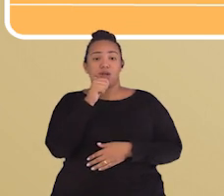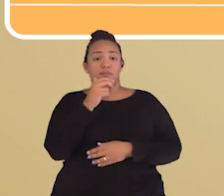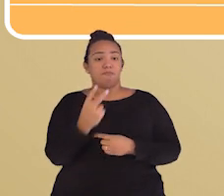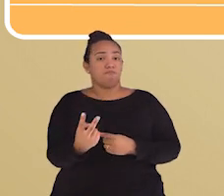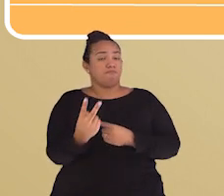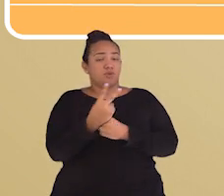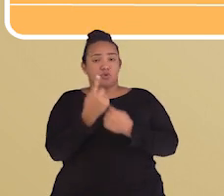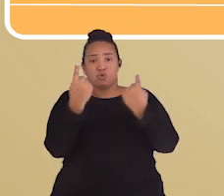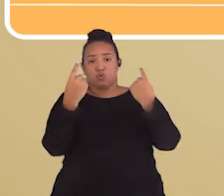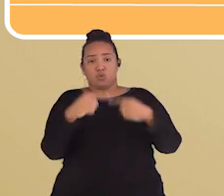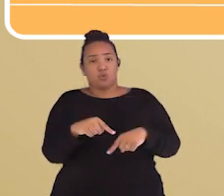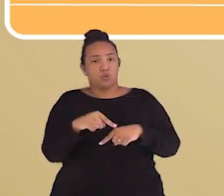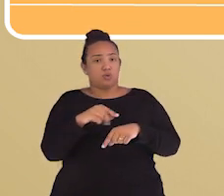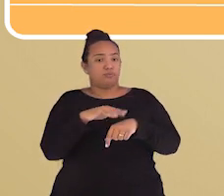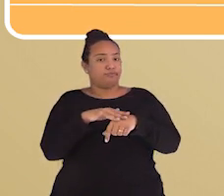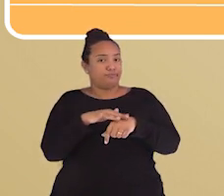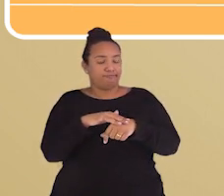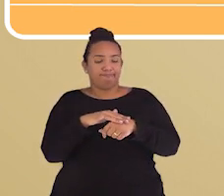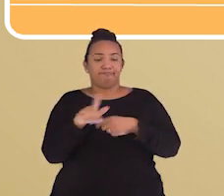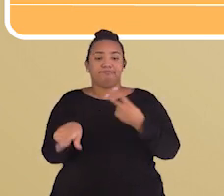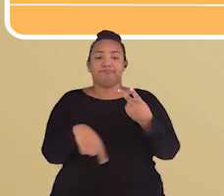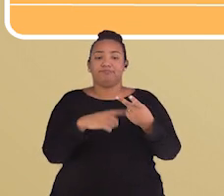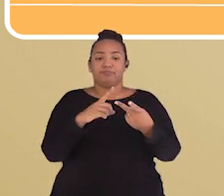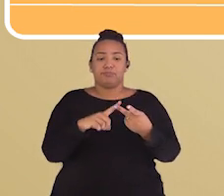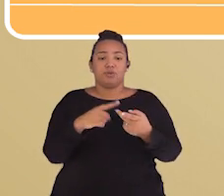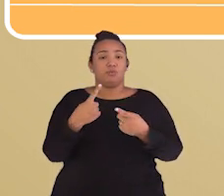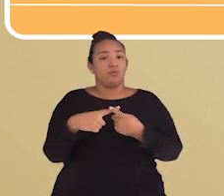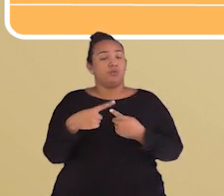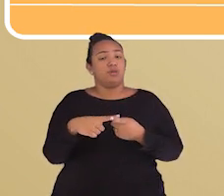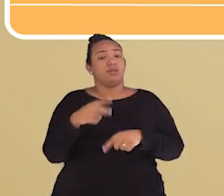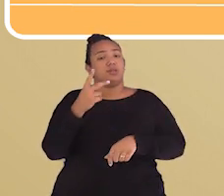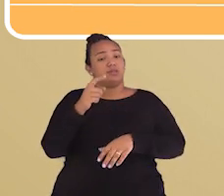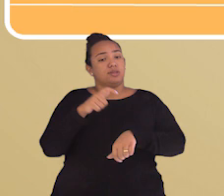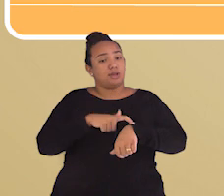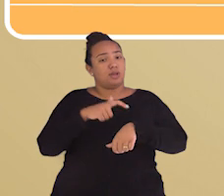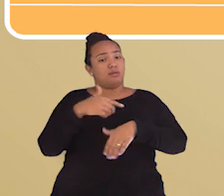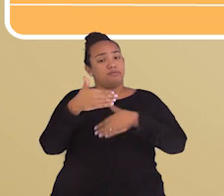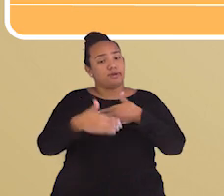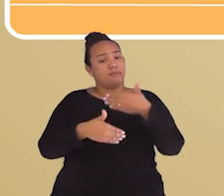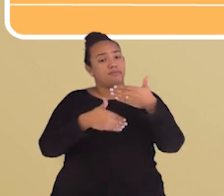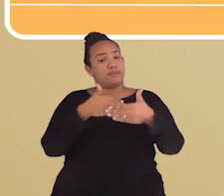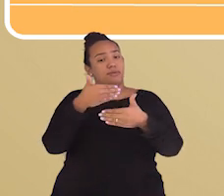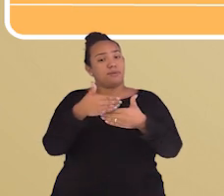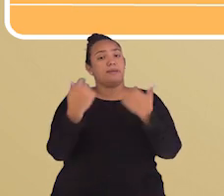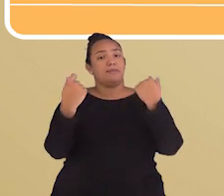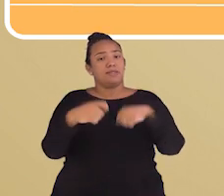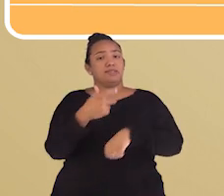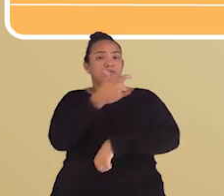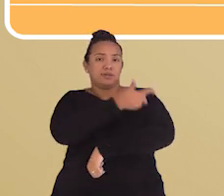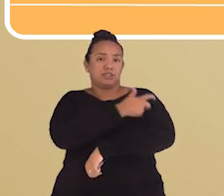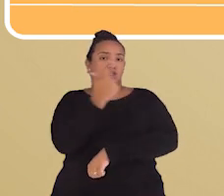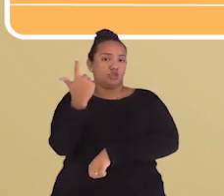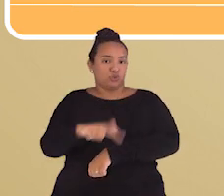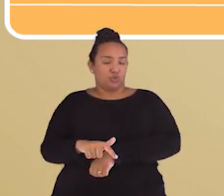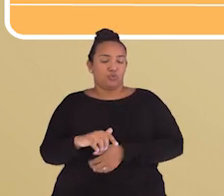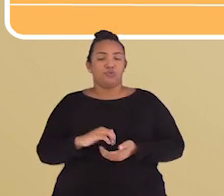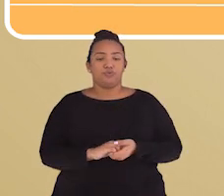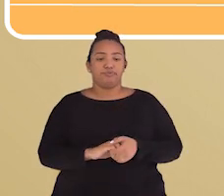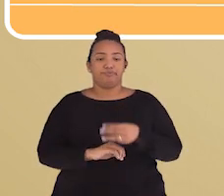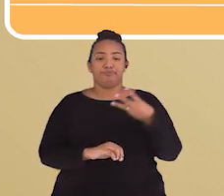contra as toxinas animais. Letra B. De tempos e tempos, todas as vacinas devem ser aplicadas novamente.